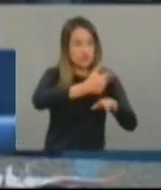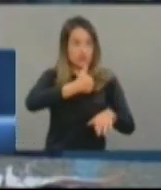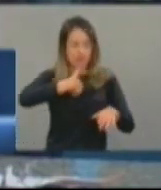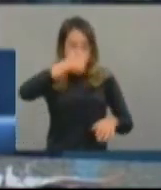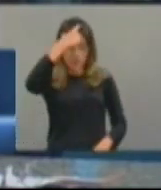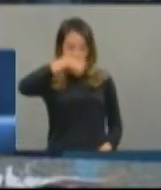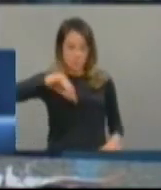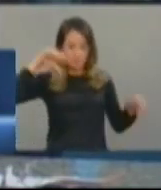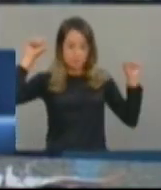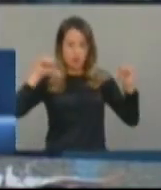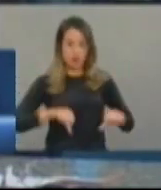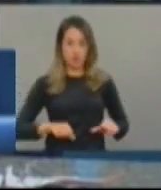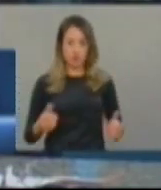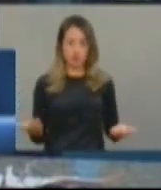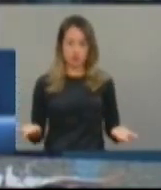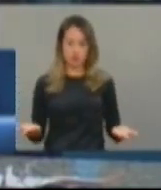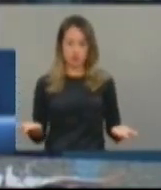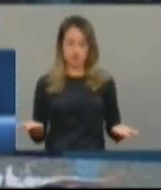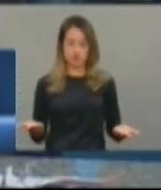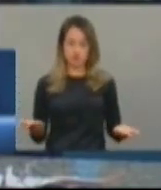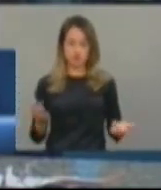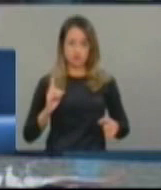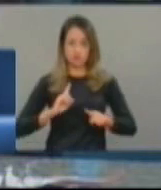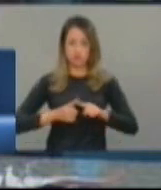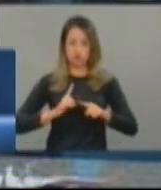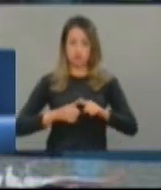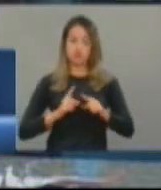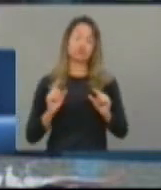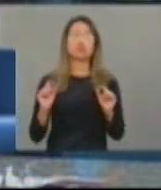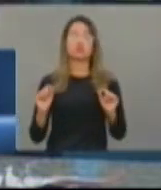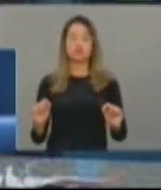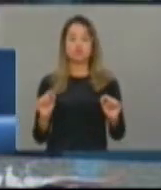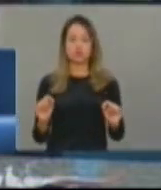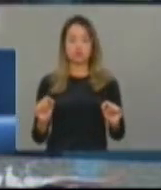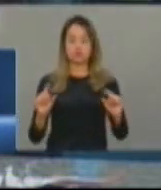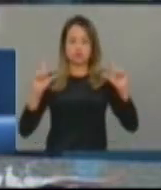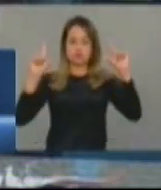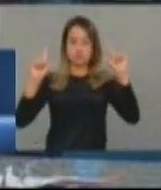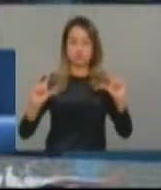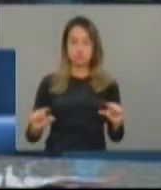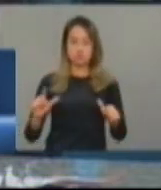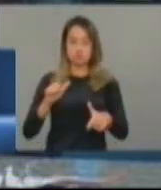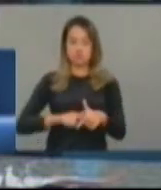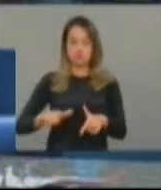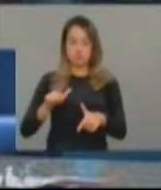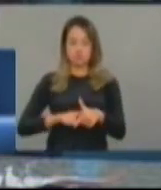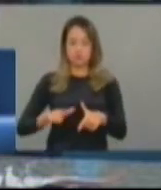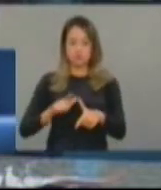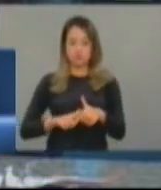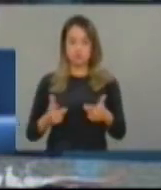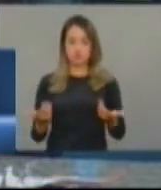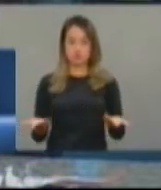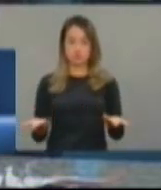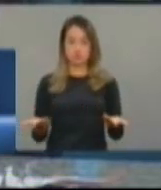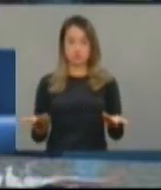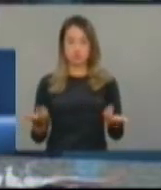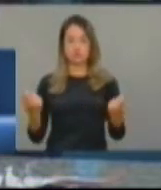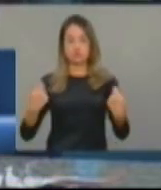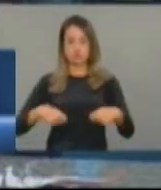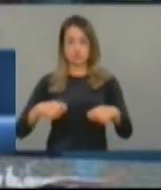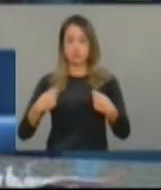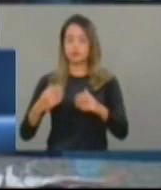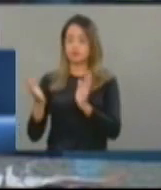que possam ser tomadas para minimizar esses problemas, elas merecem o nosso